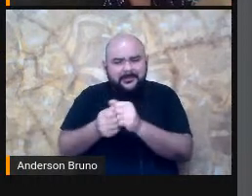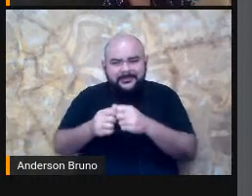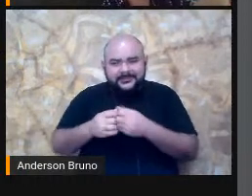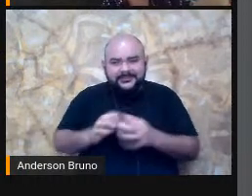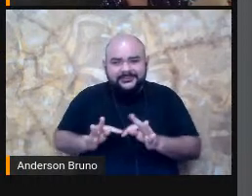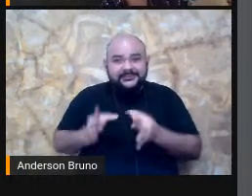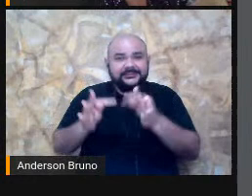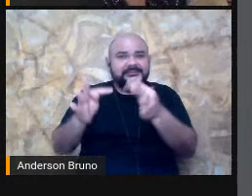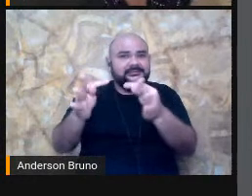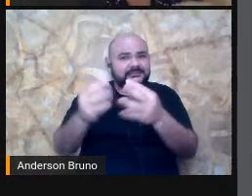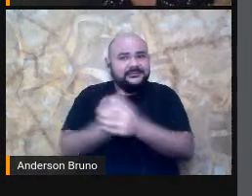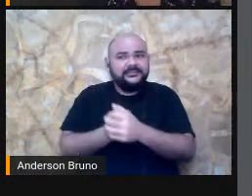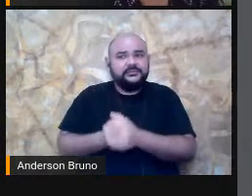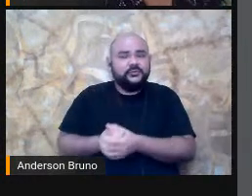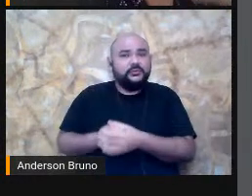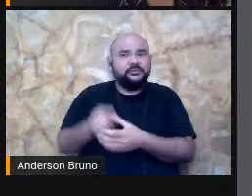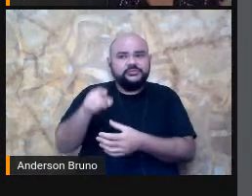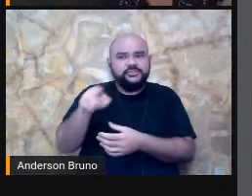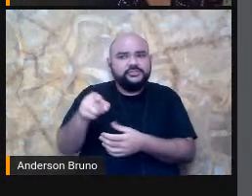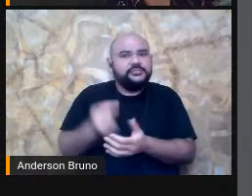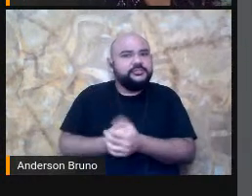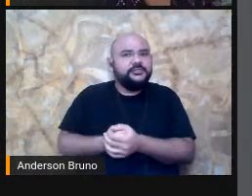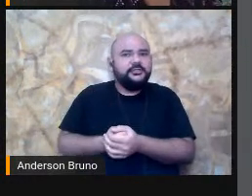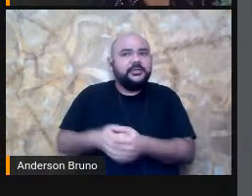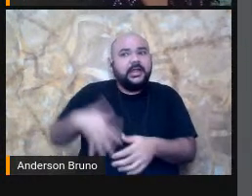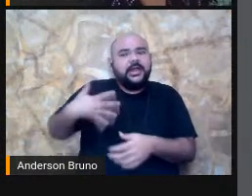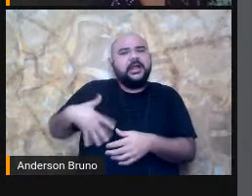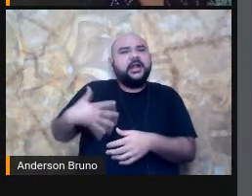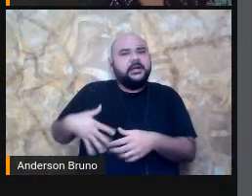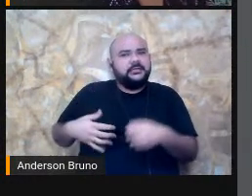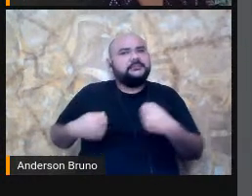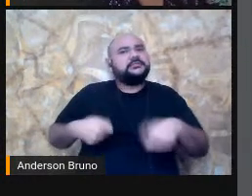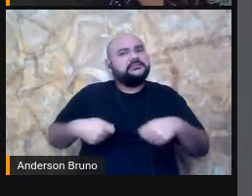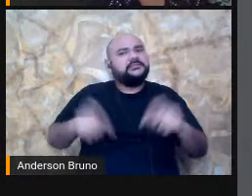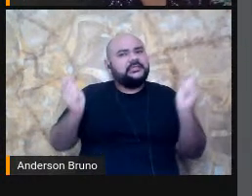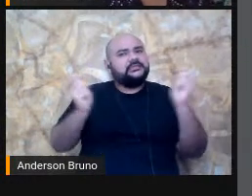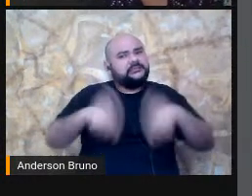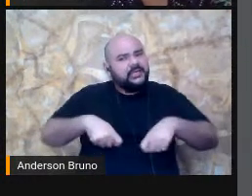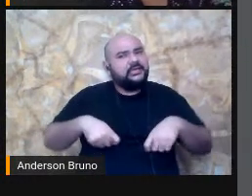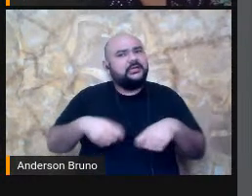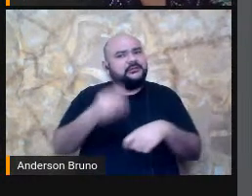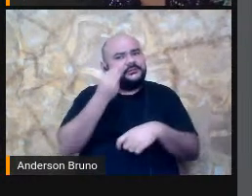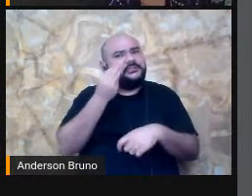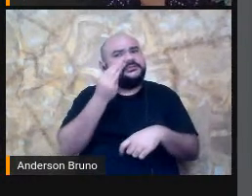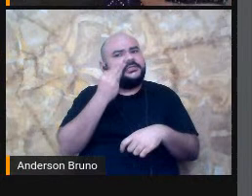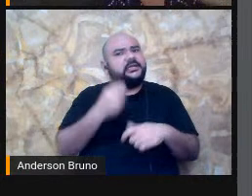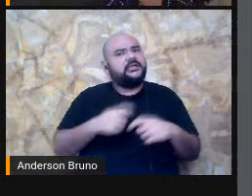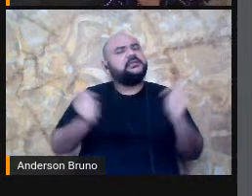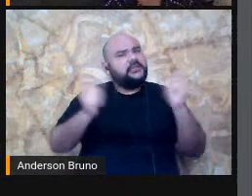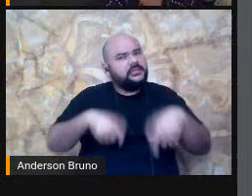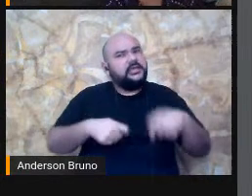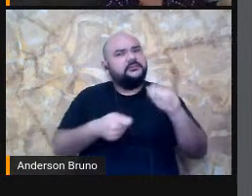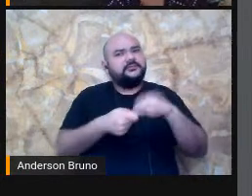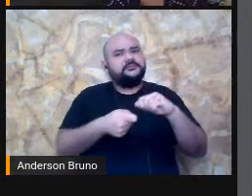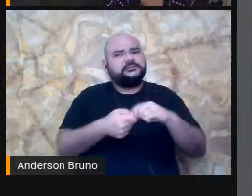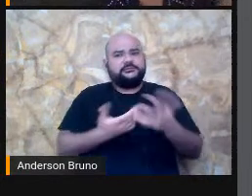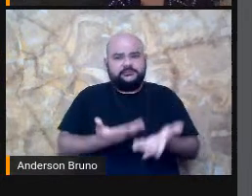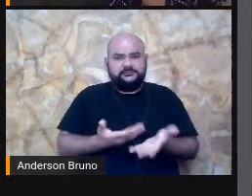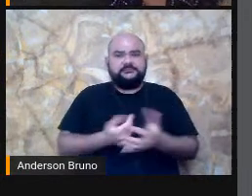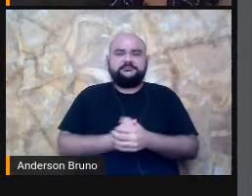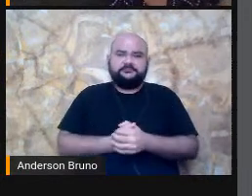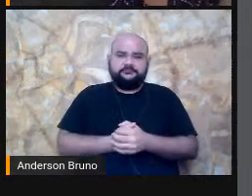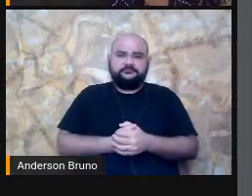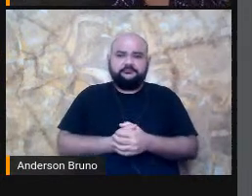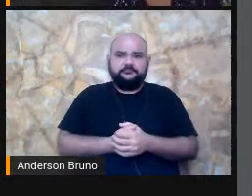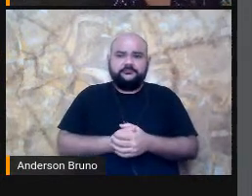Customizado Que eu fiz Ele pode Se sofisticar E que Esse menino Vai